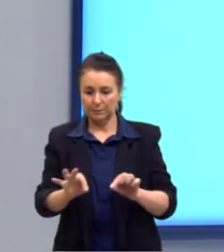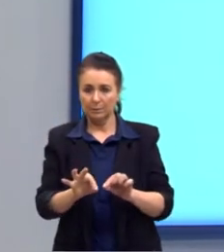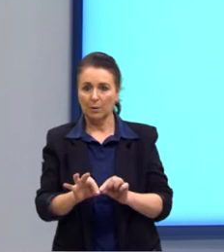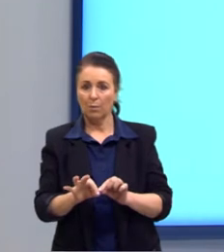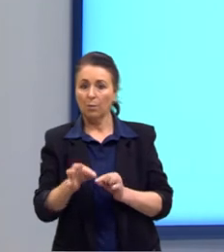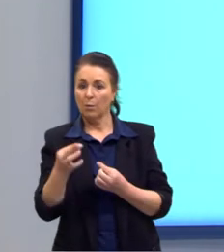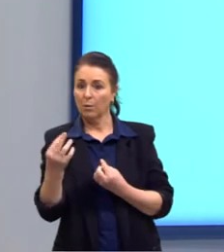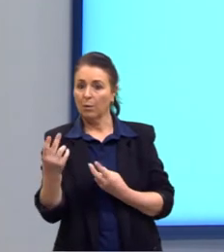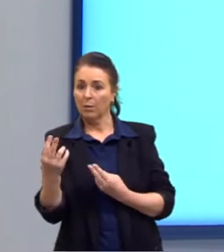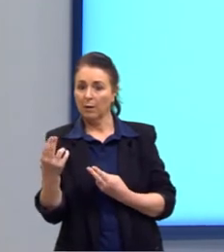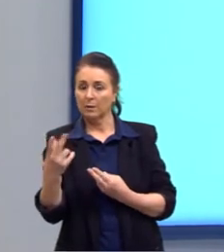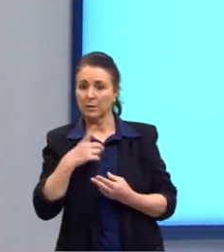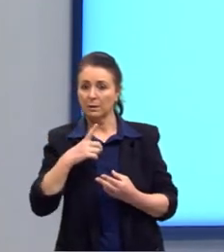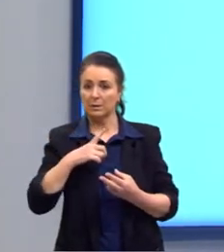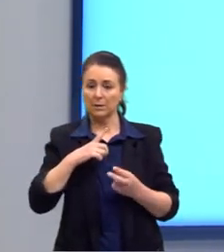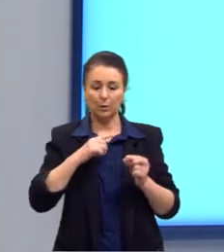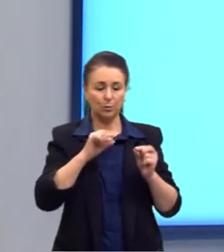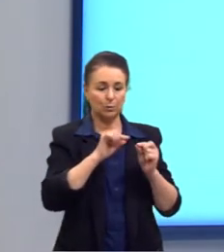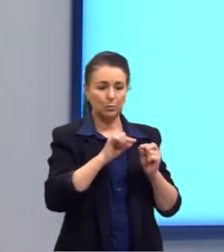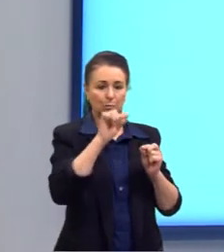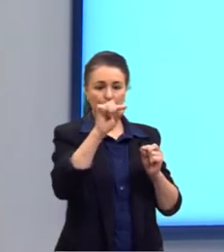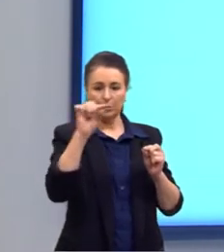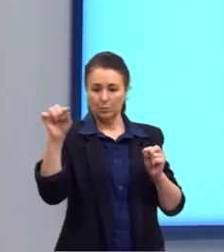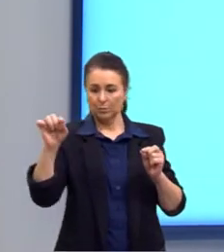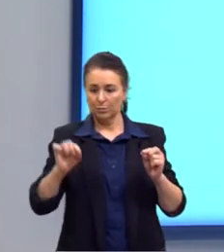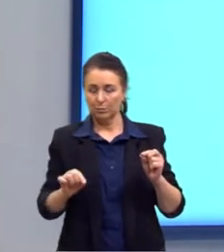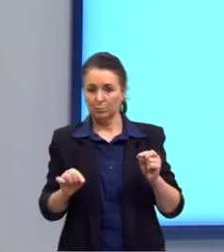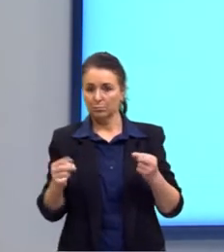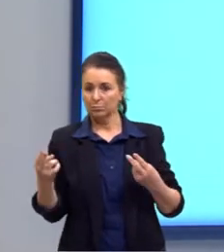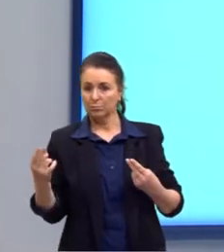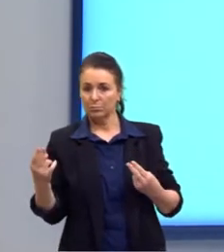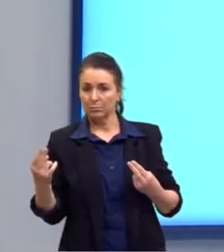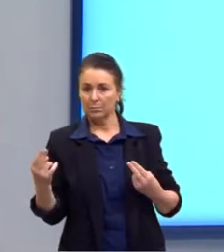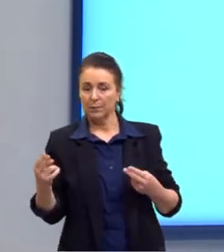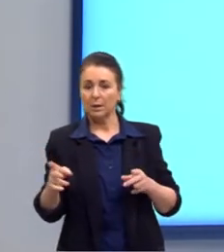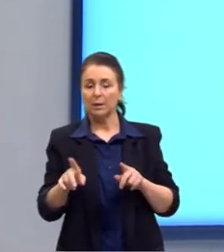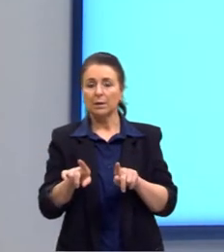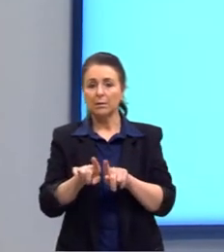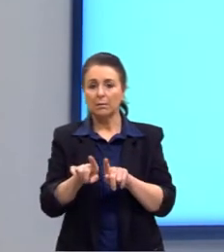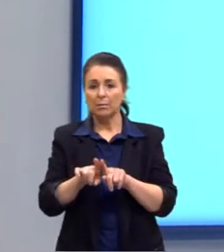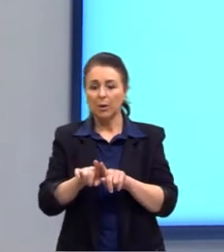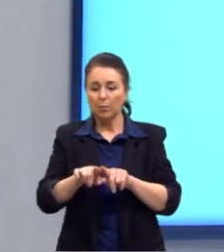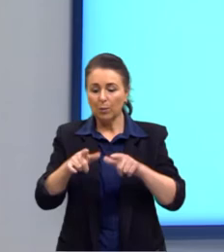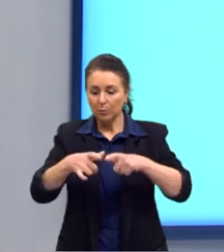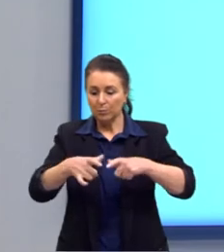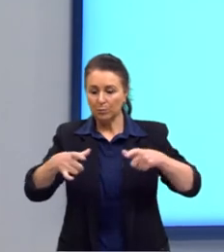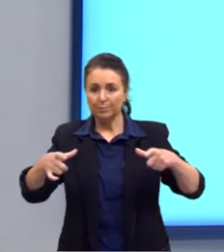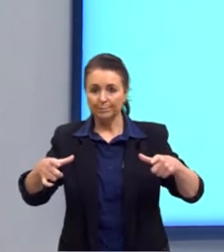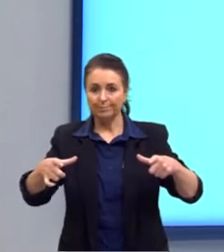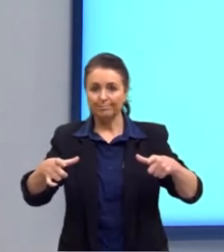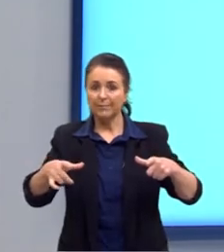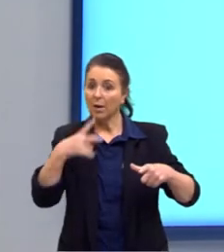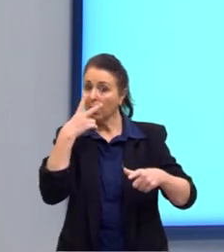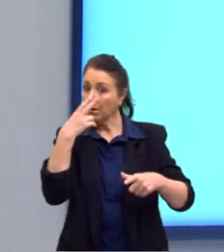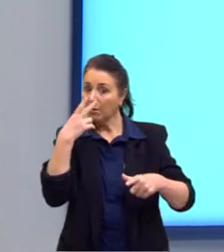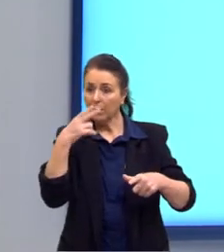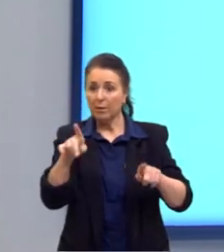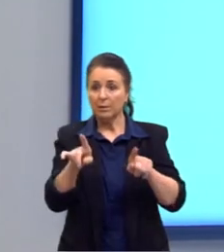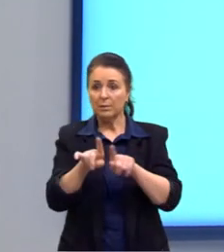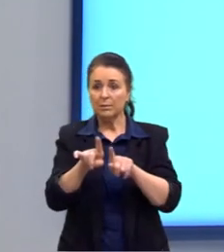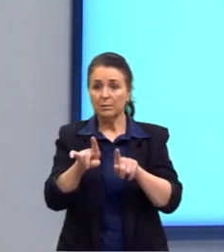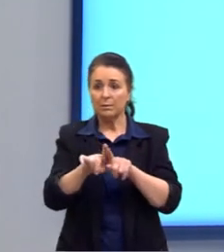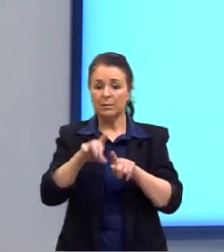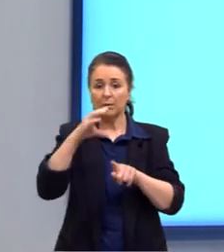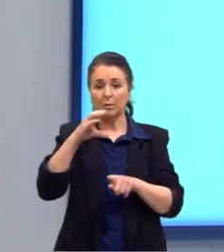possuem todos os pontos em comum. Eles ocupam, então, o mesmo lugar no espaço. Eles são chamados de